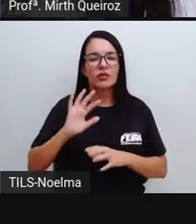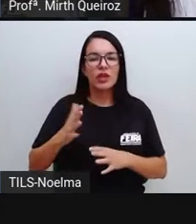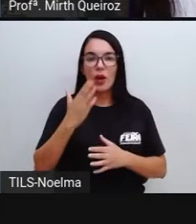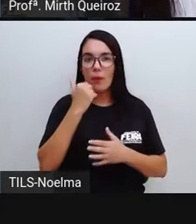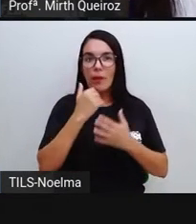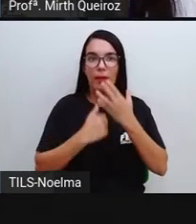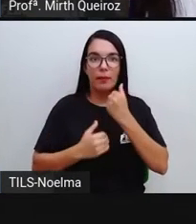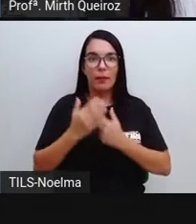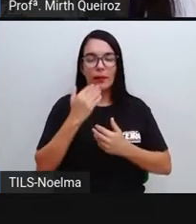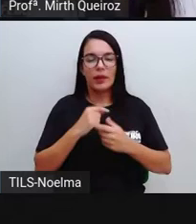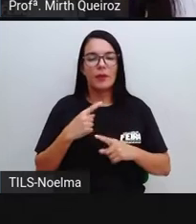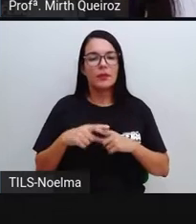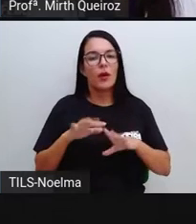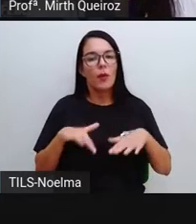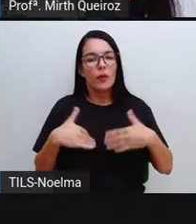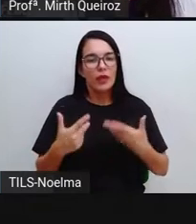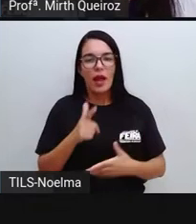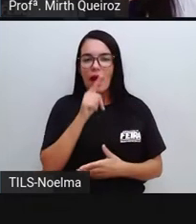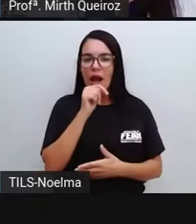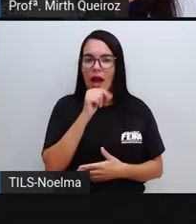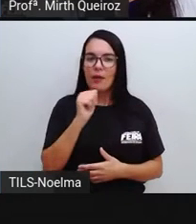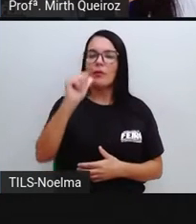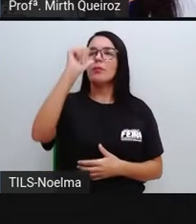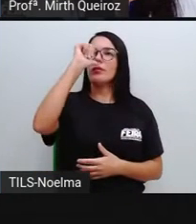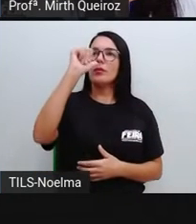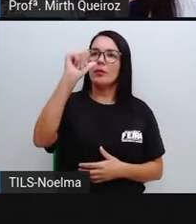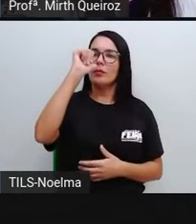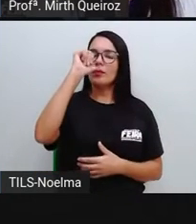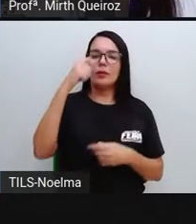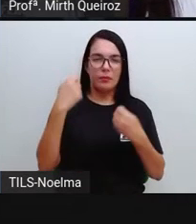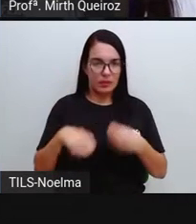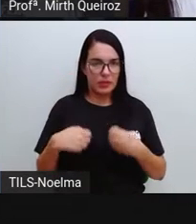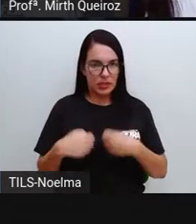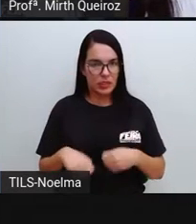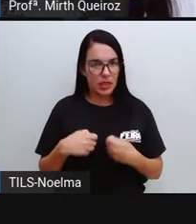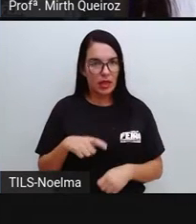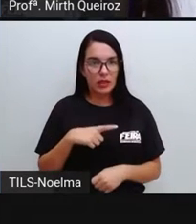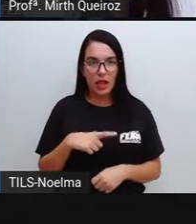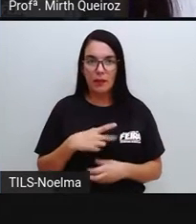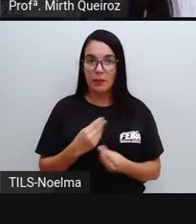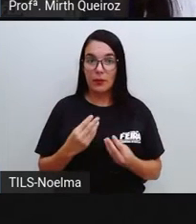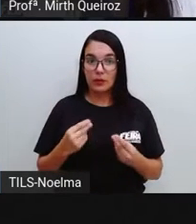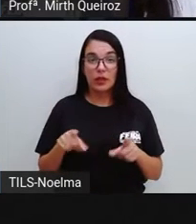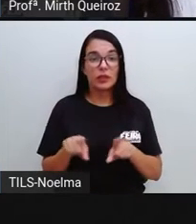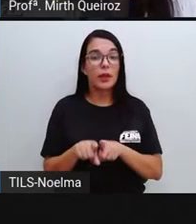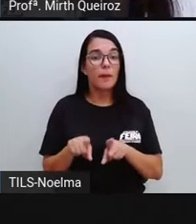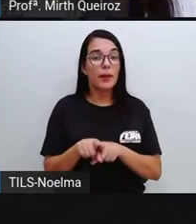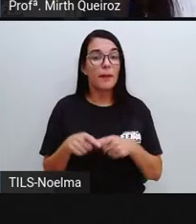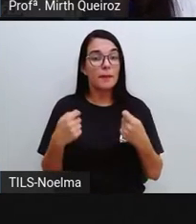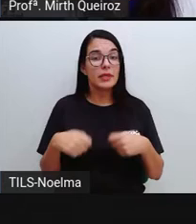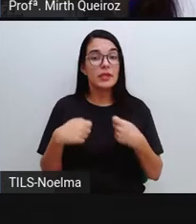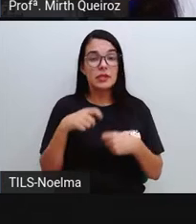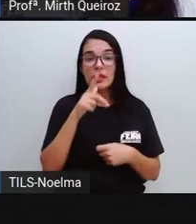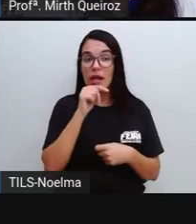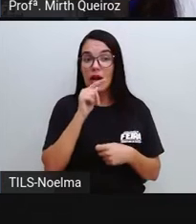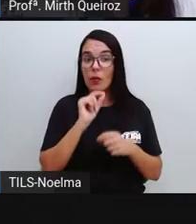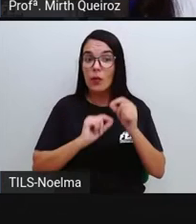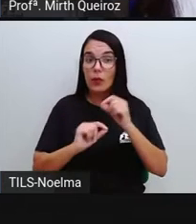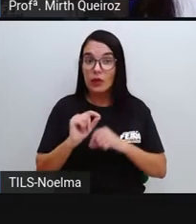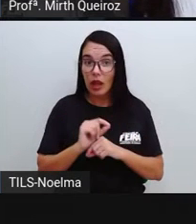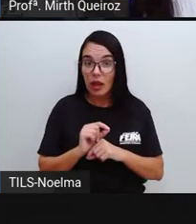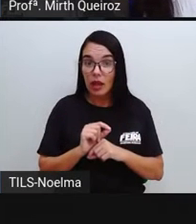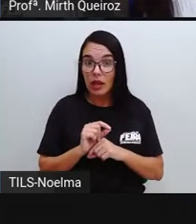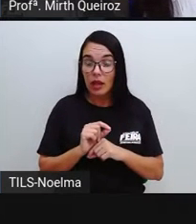da água que a gente toma, entendeu? Por isso que é importante que a gente tome muita água E além disso, a gente precisa da água até mesmo para